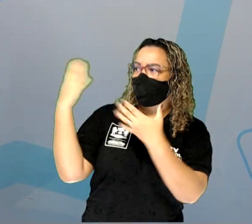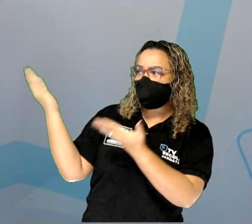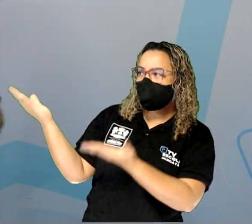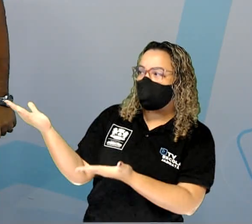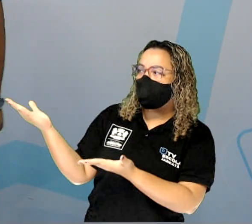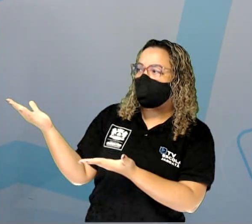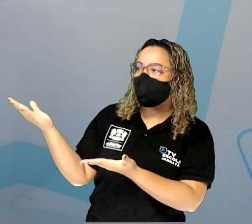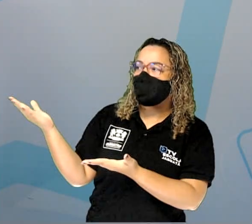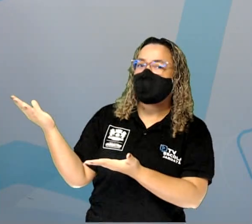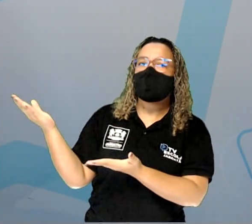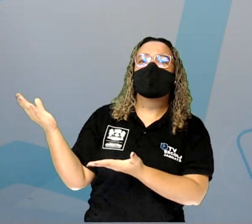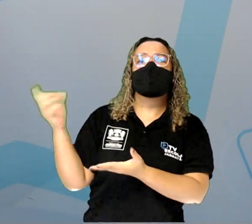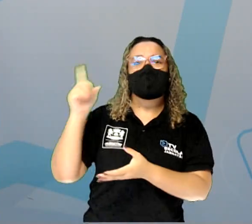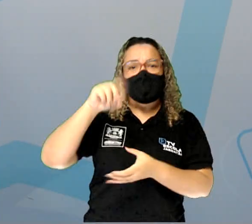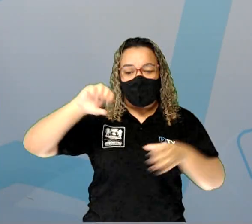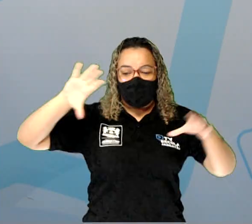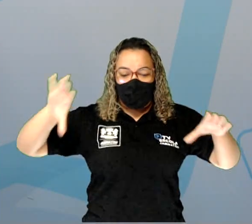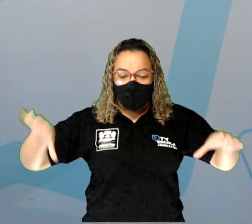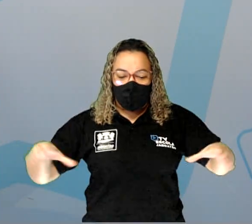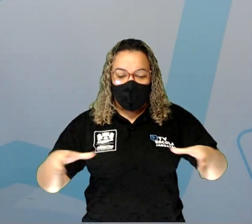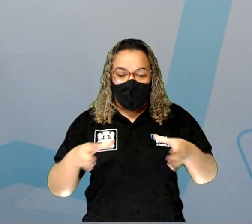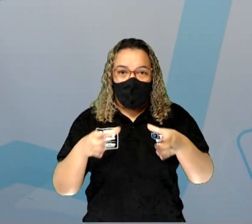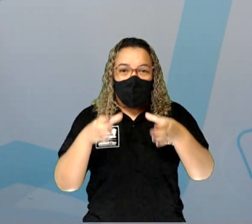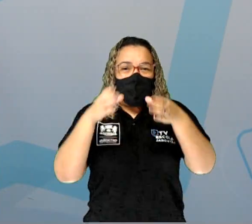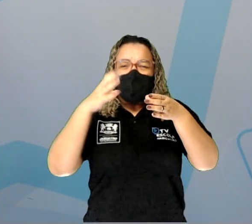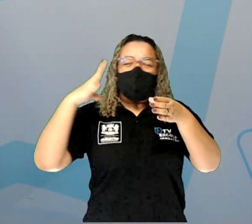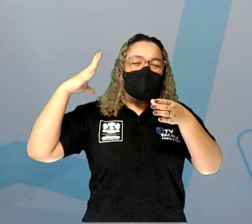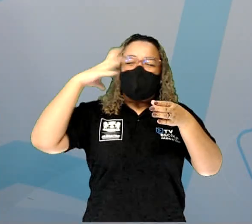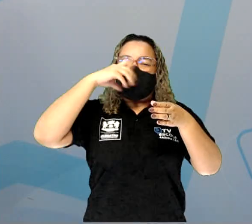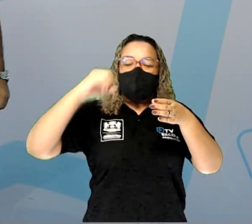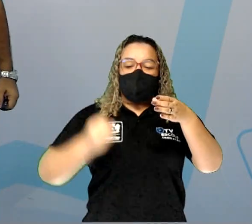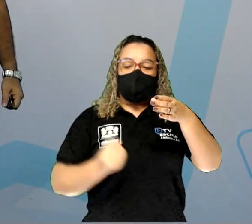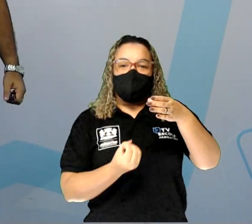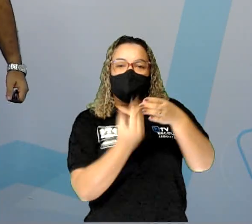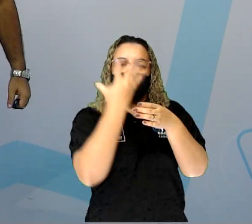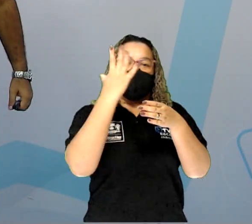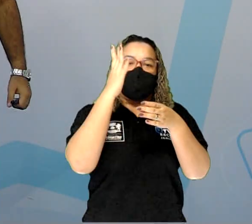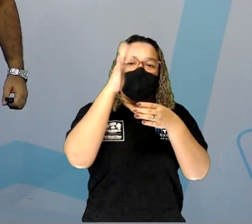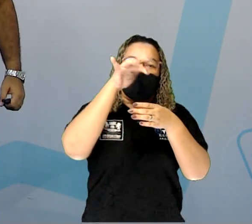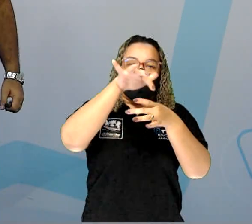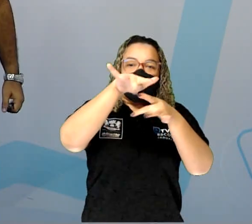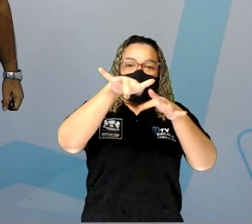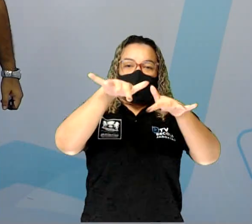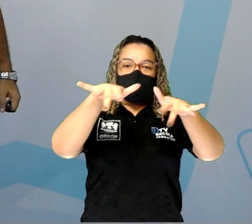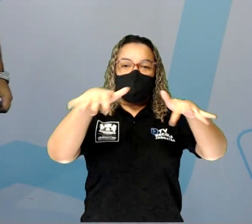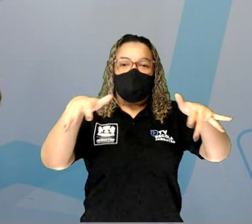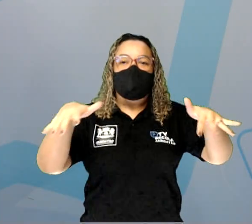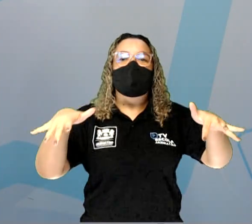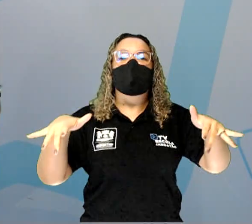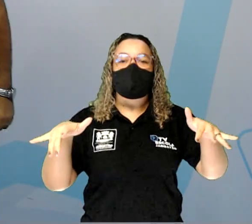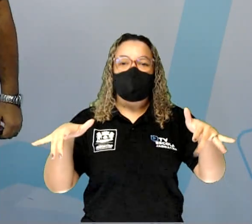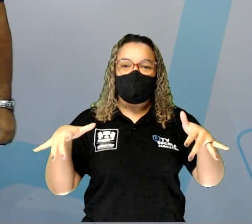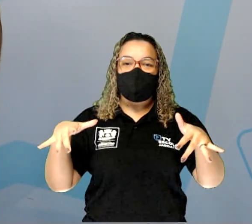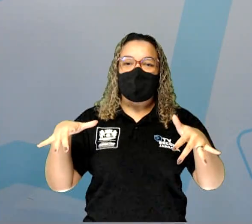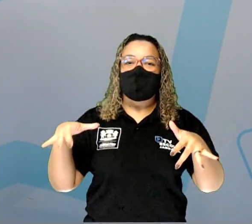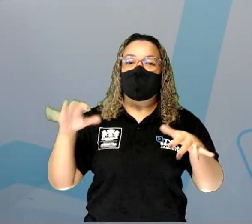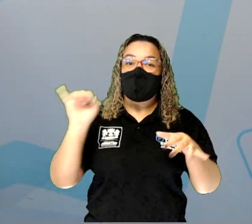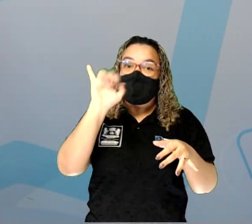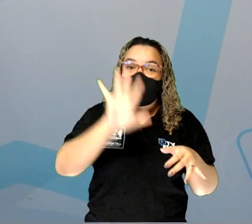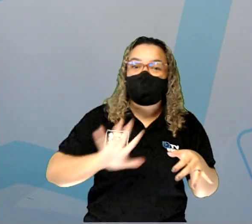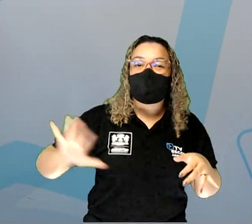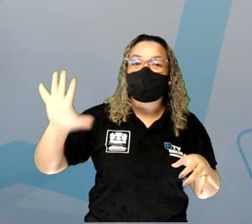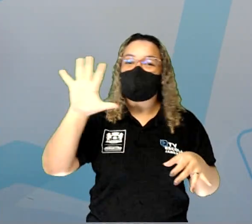aqui a gente tem a erupção de um vulcão, uma imagem linda, belíssima, como dizia o meu amigo Will Smith, lindo,